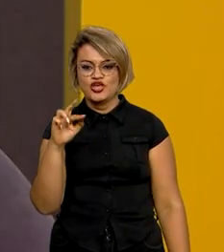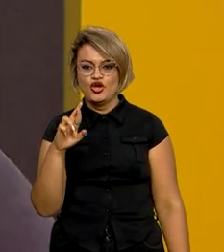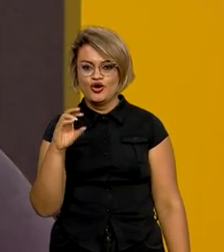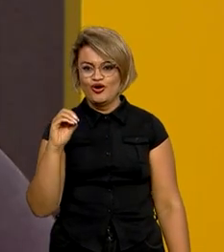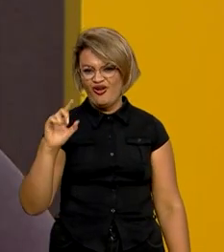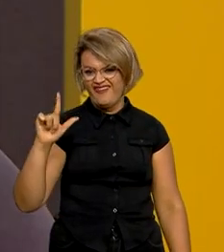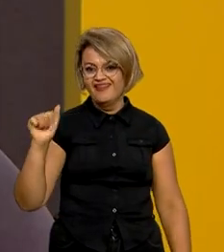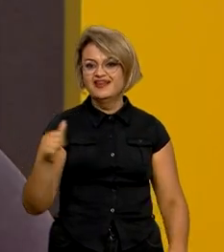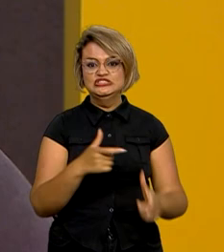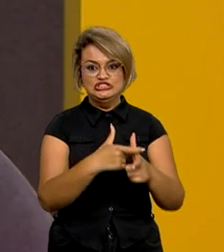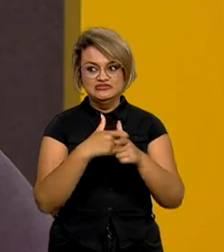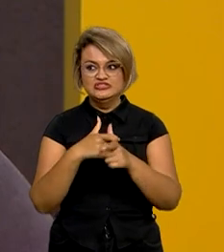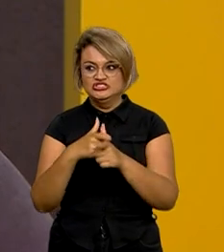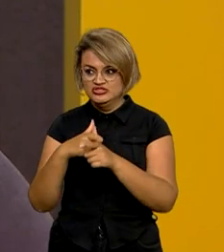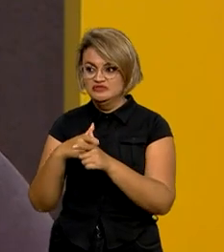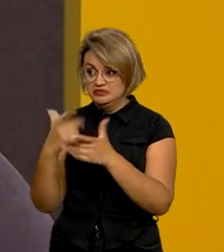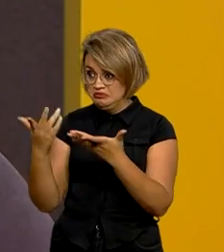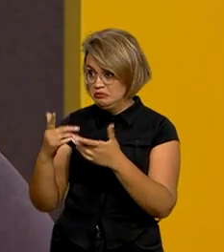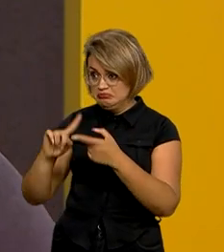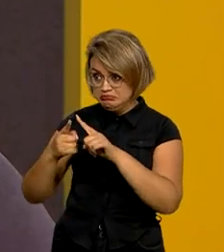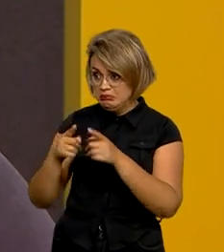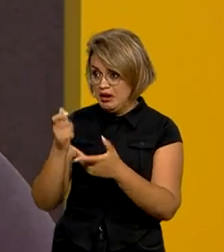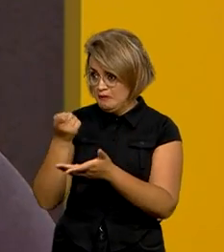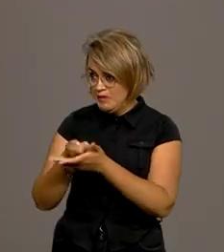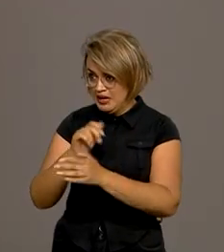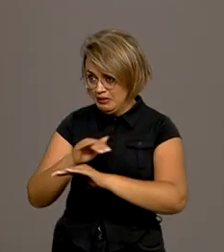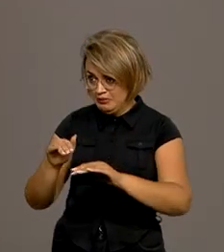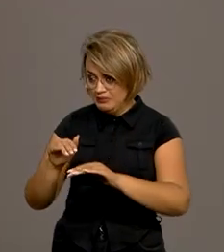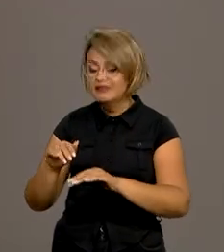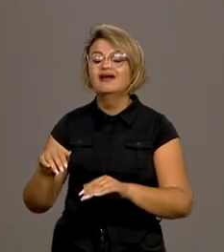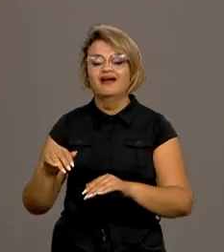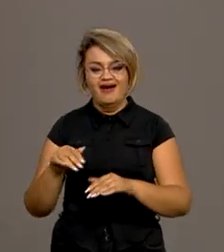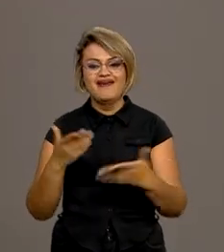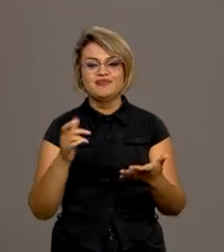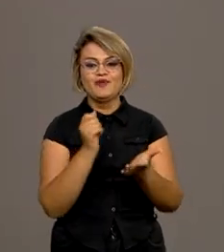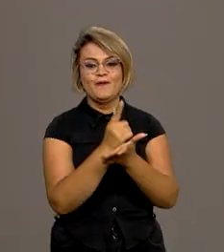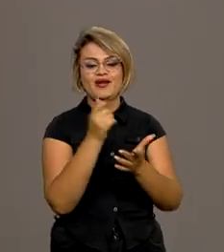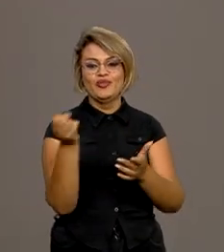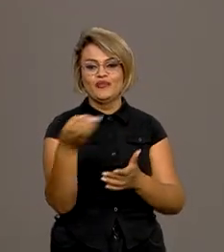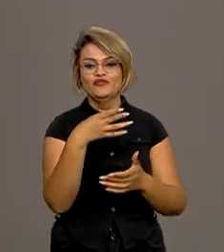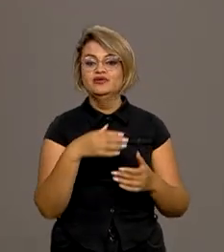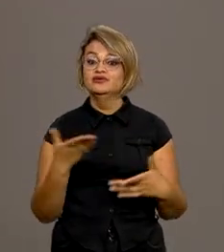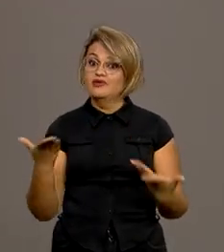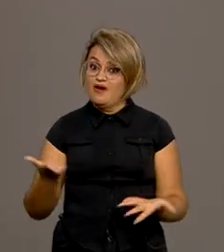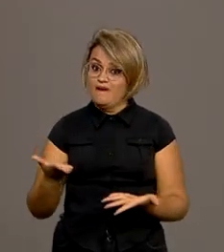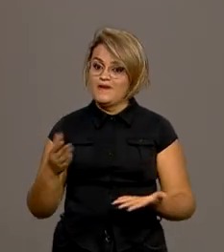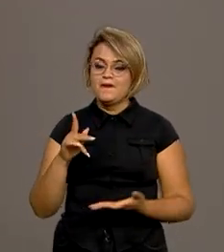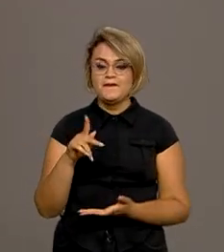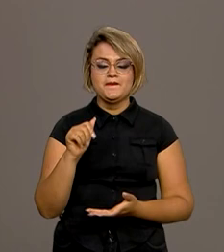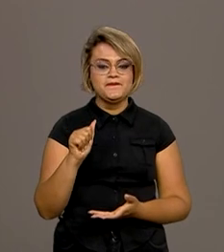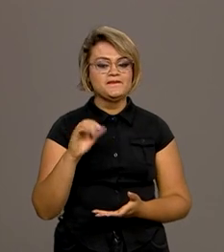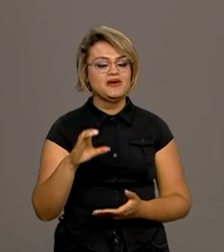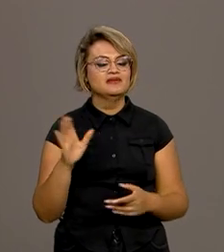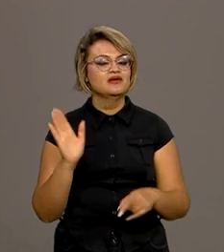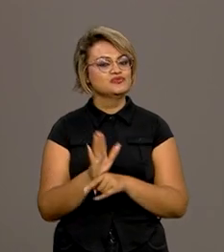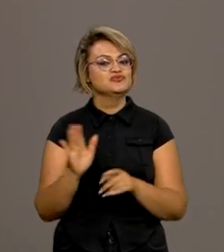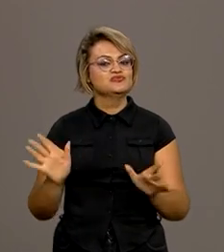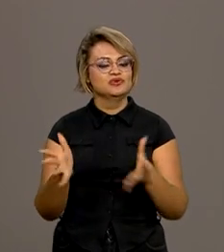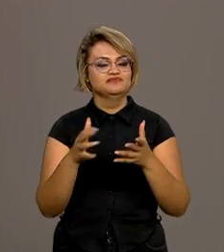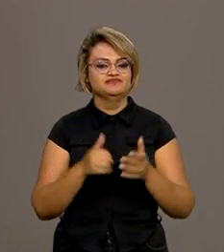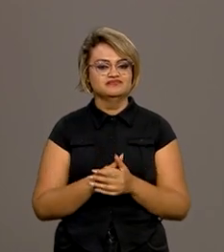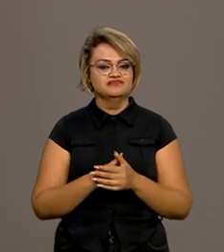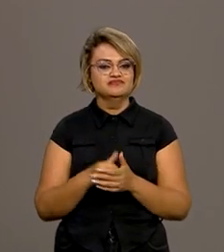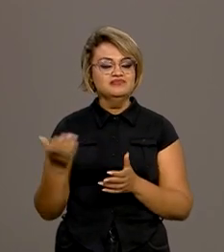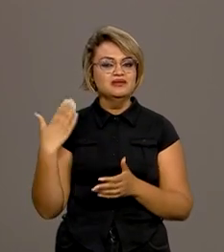em função... Sim, que passam a ter condições, né? Então, não tenha dúvida que o PAC, ele vem somar a essa circunstância, porque a gente